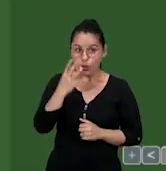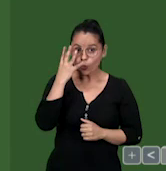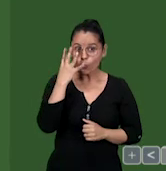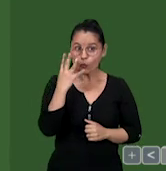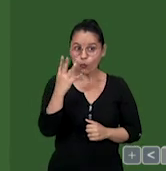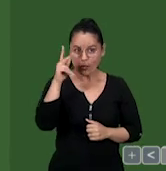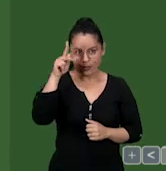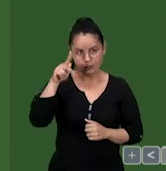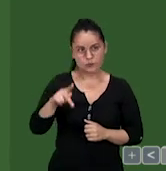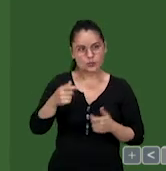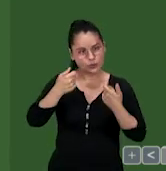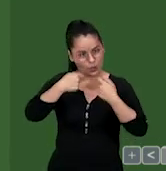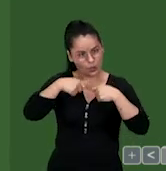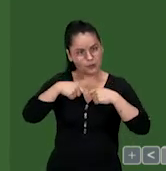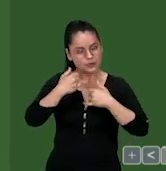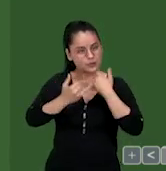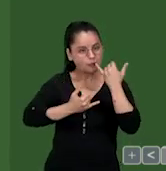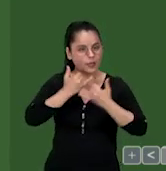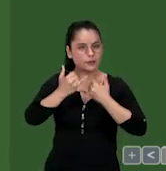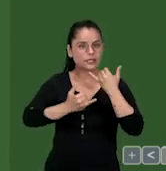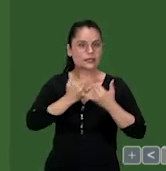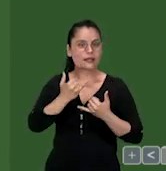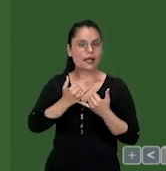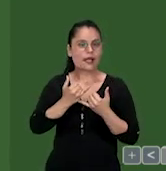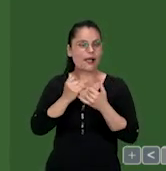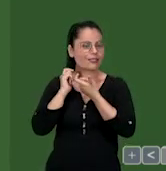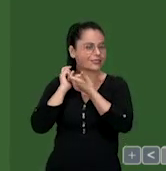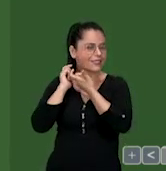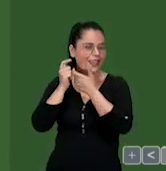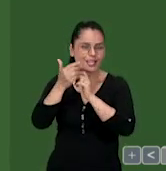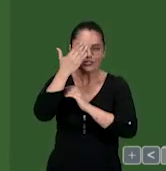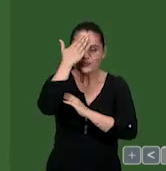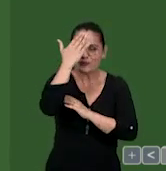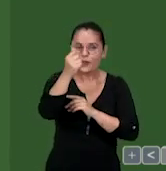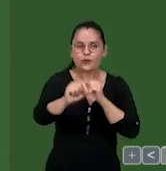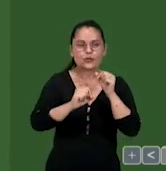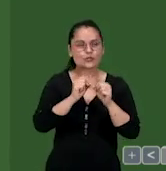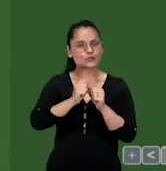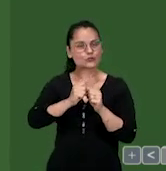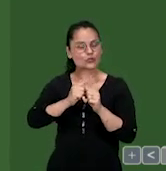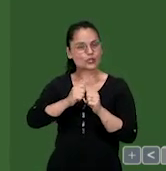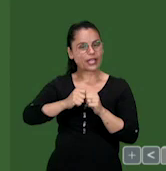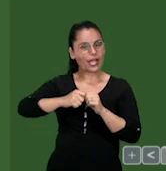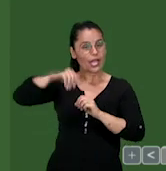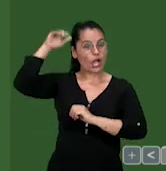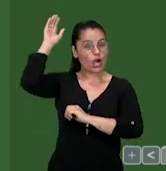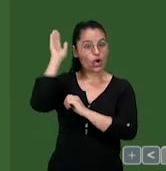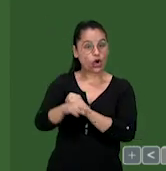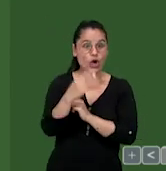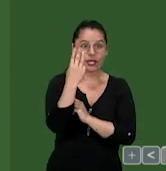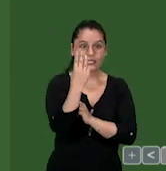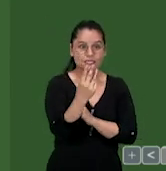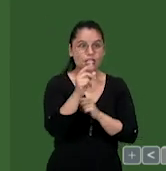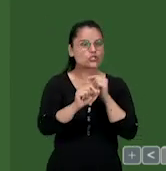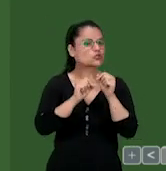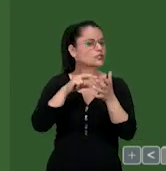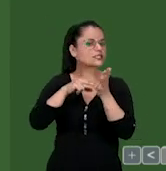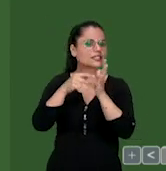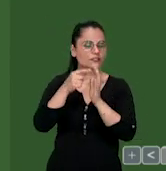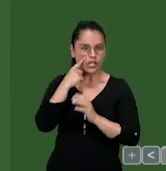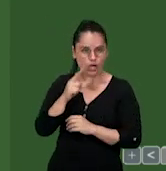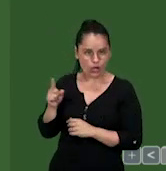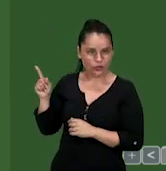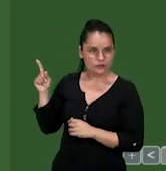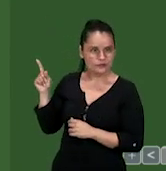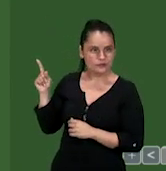pessoas pra jogar o tradicional corta três o consiste corta três gente? corta três? olha lá na